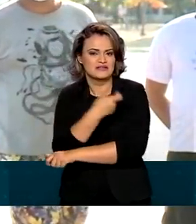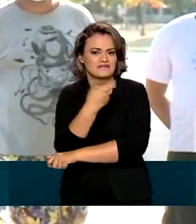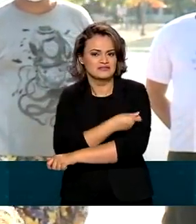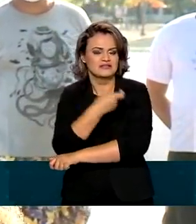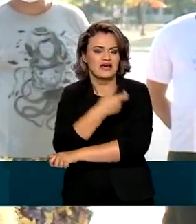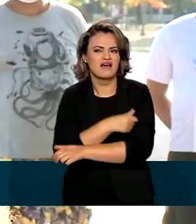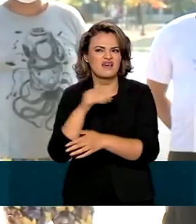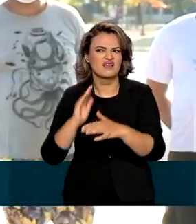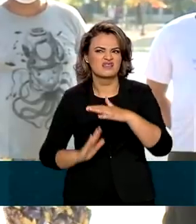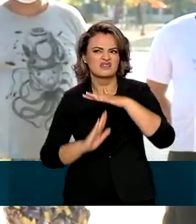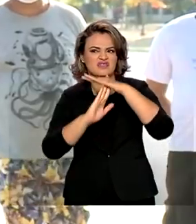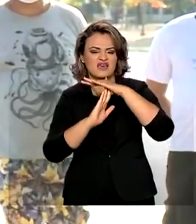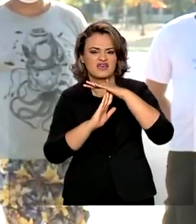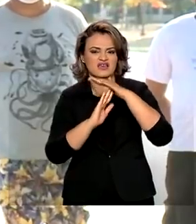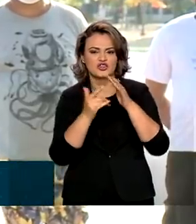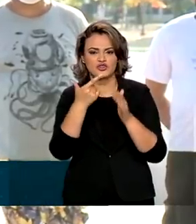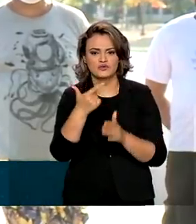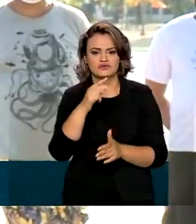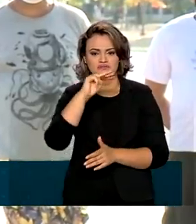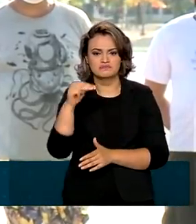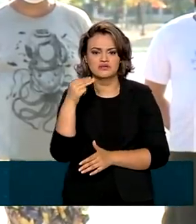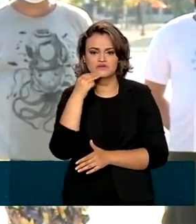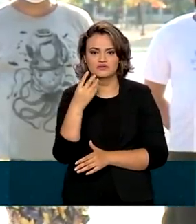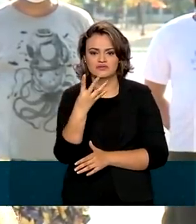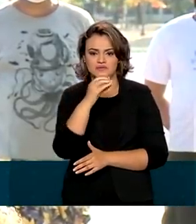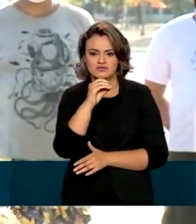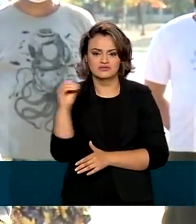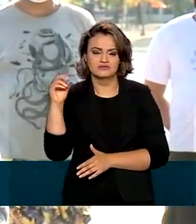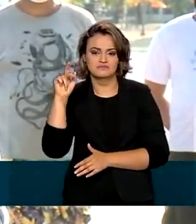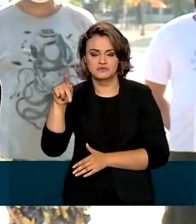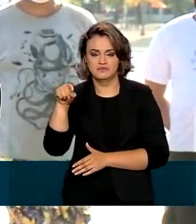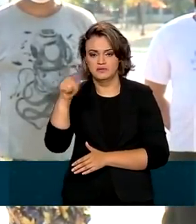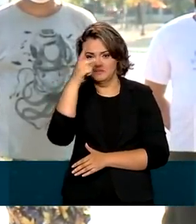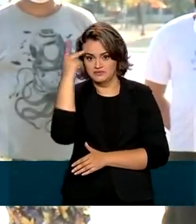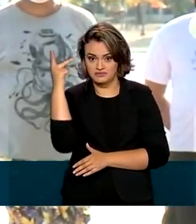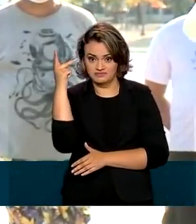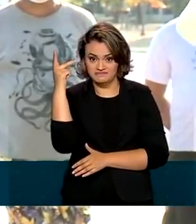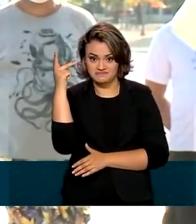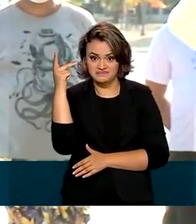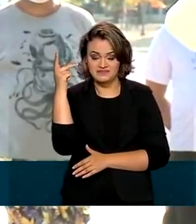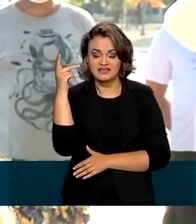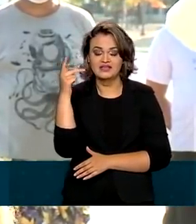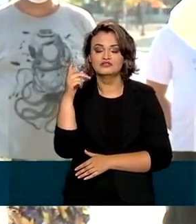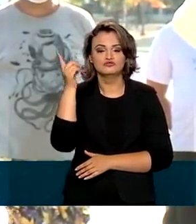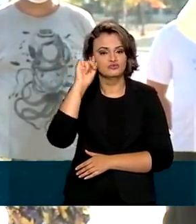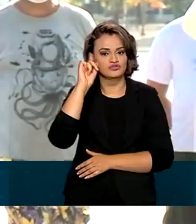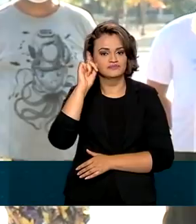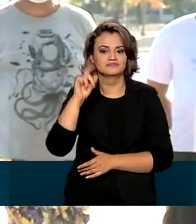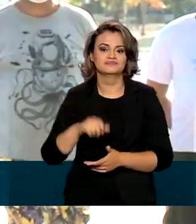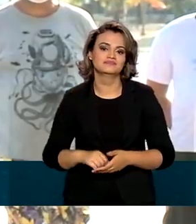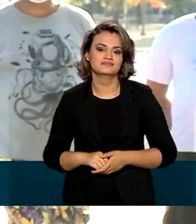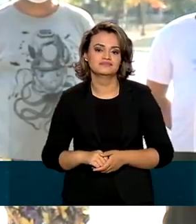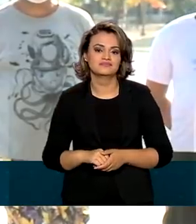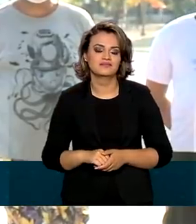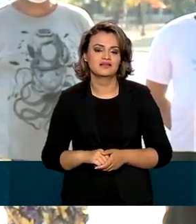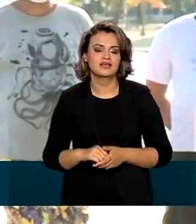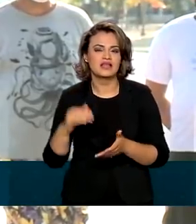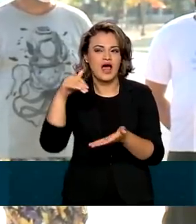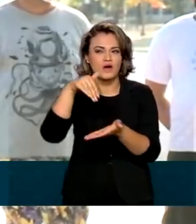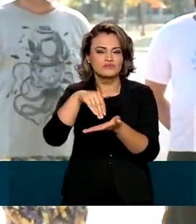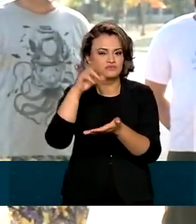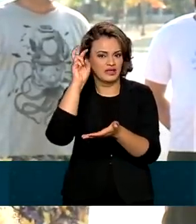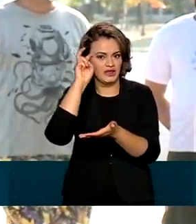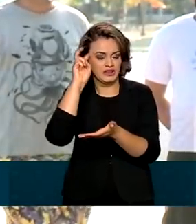até 2 milhões e 400 mil brasileiros todos os dias. Na última quinta